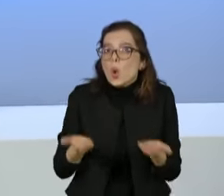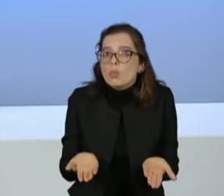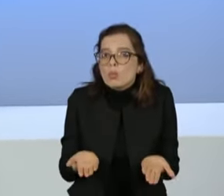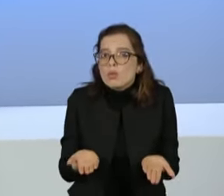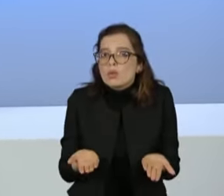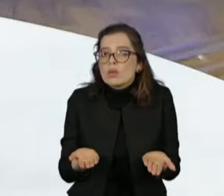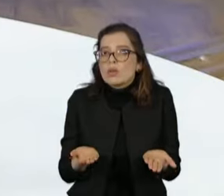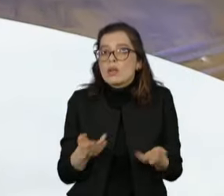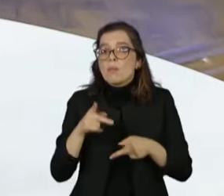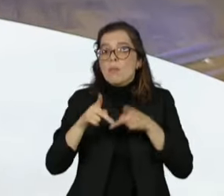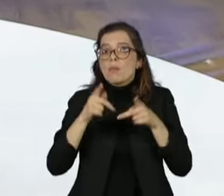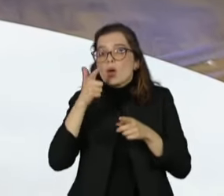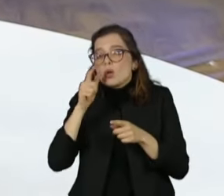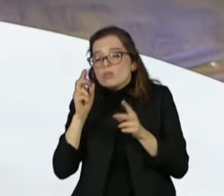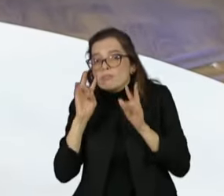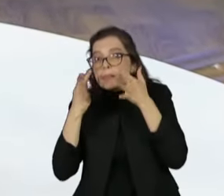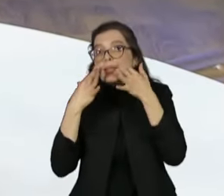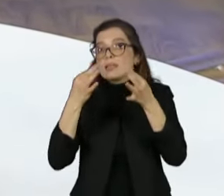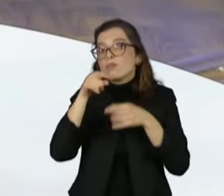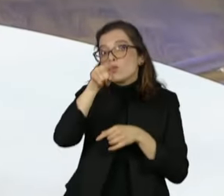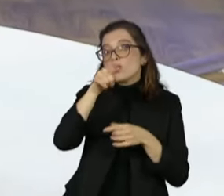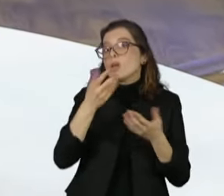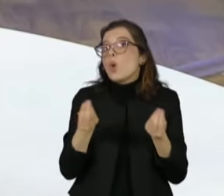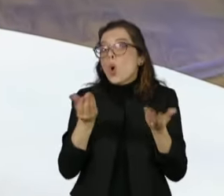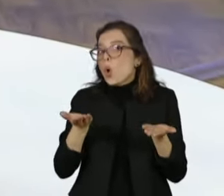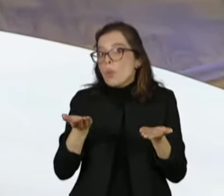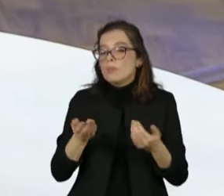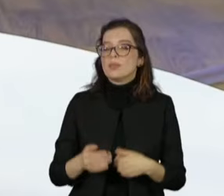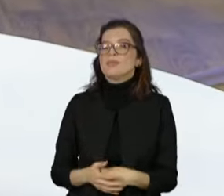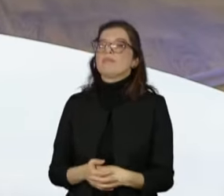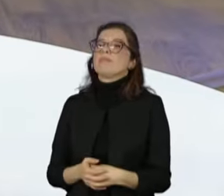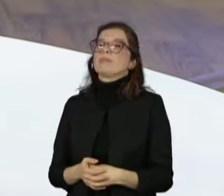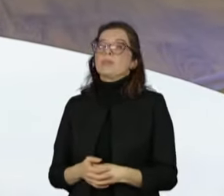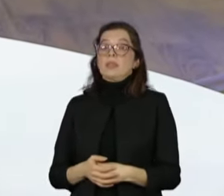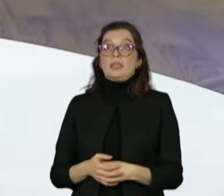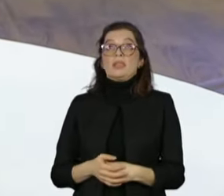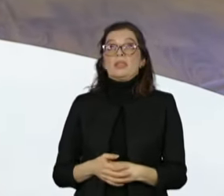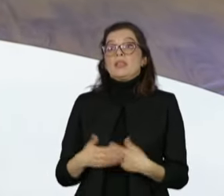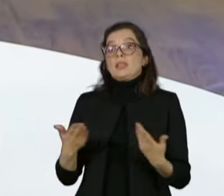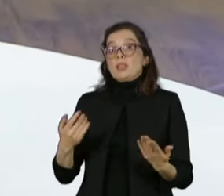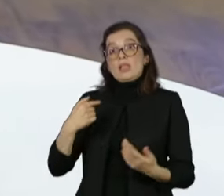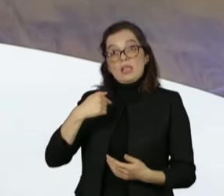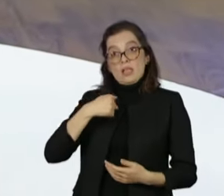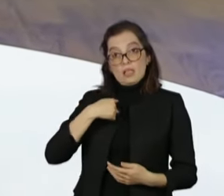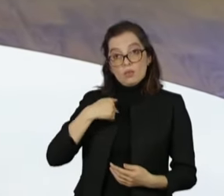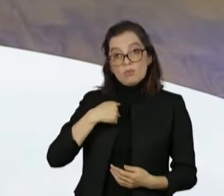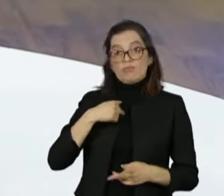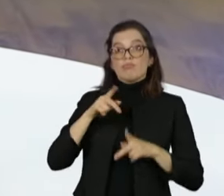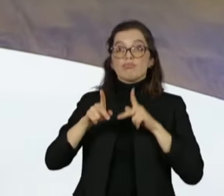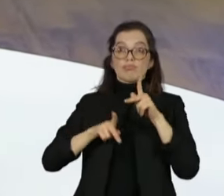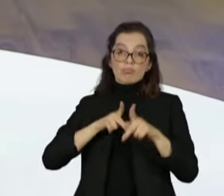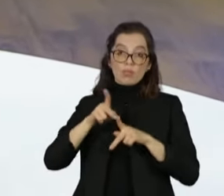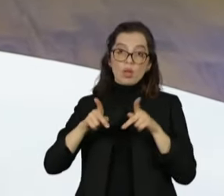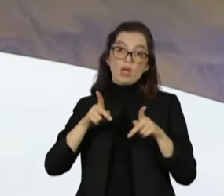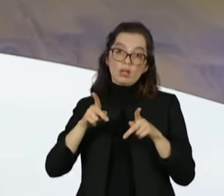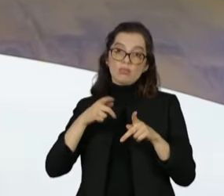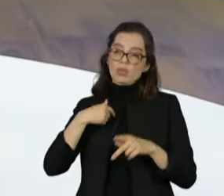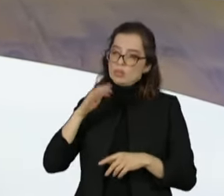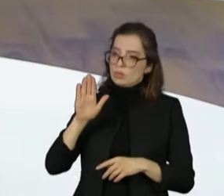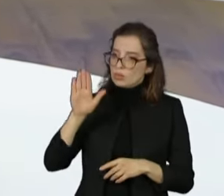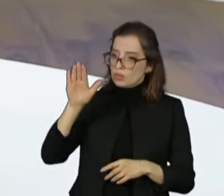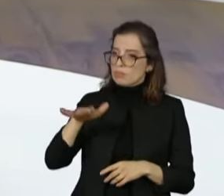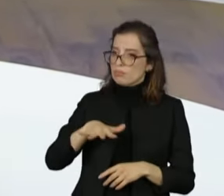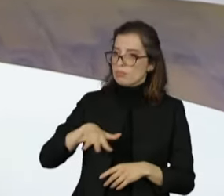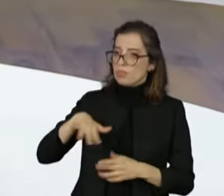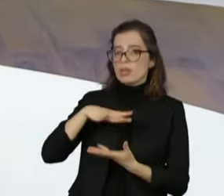do povo? Bom, Caterine, que eu não sou candidata do PIB, eu não sei o que é isso. Eu quero dizer que eu sou candidata do campo democrático. Eu sou candidata de um